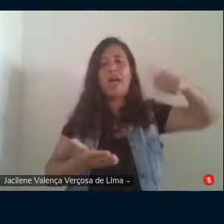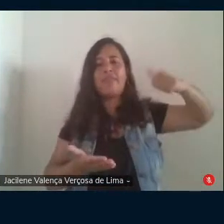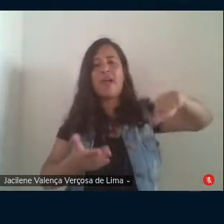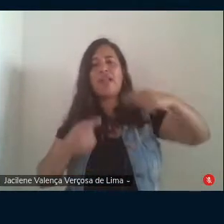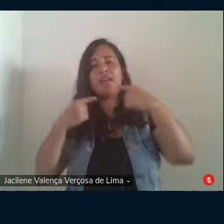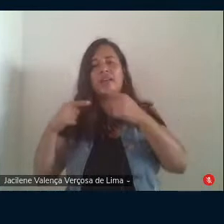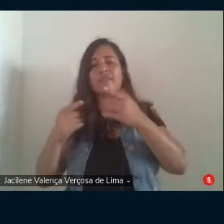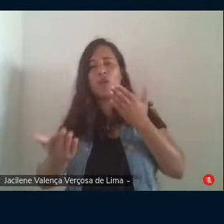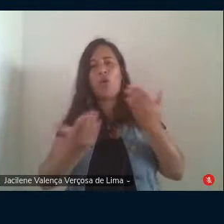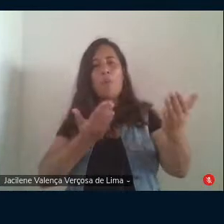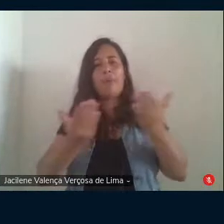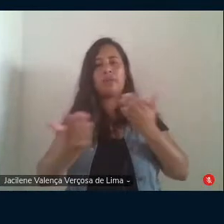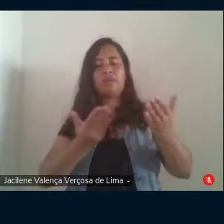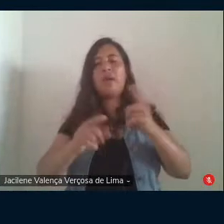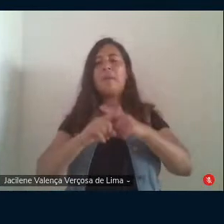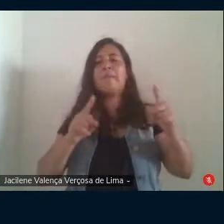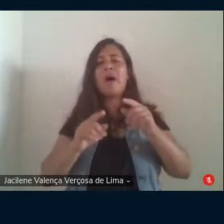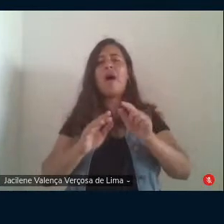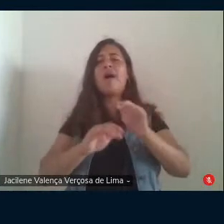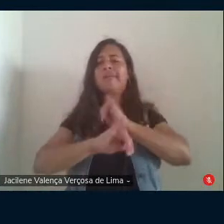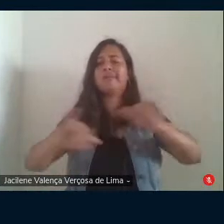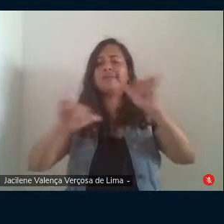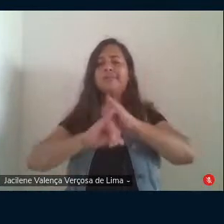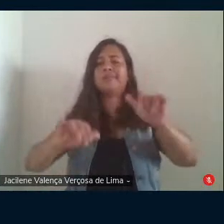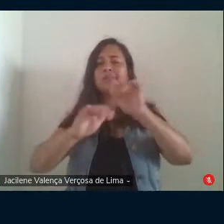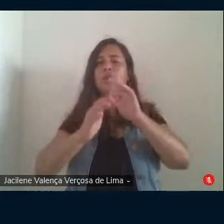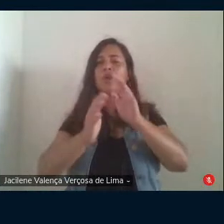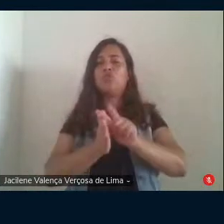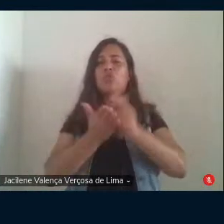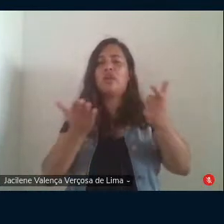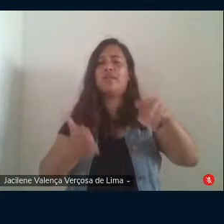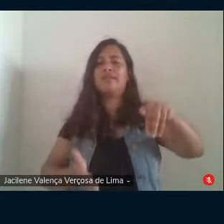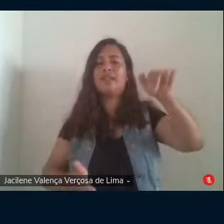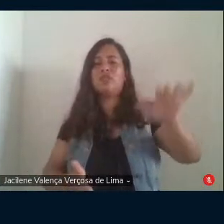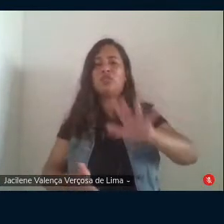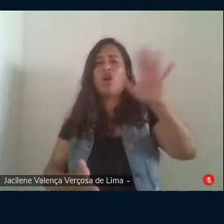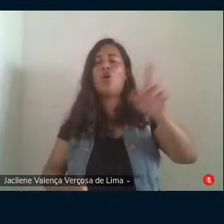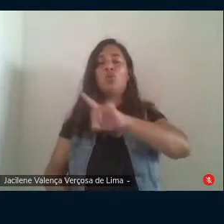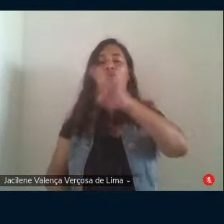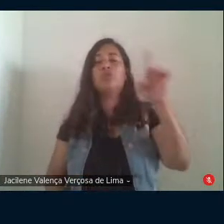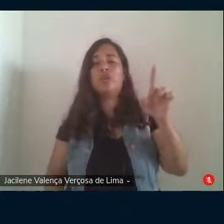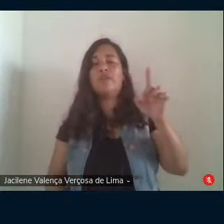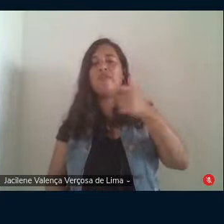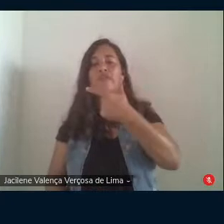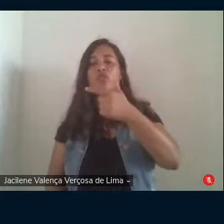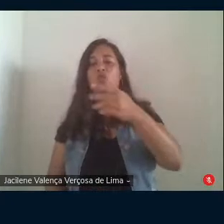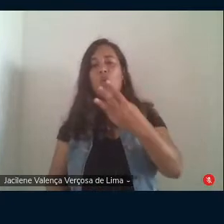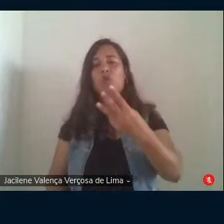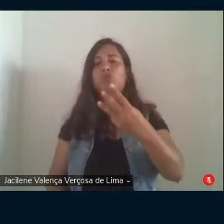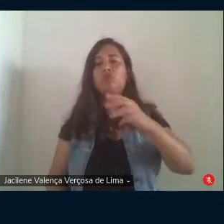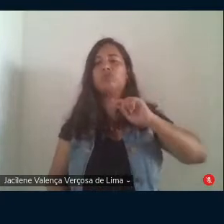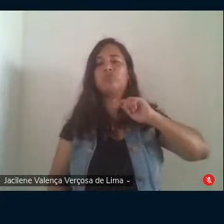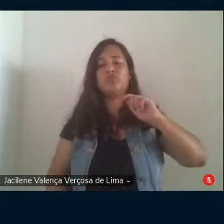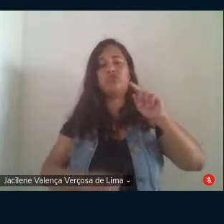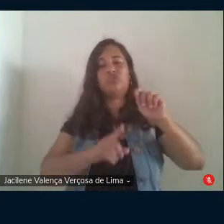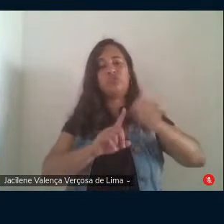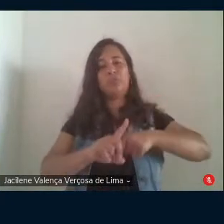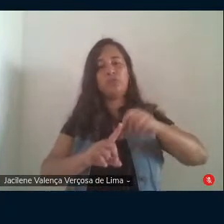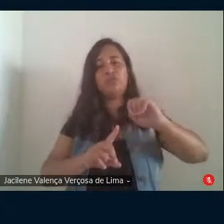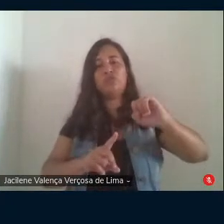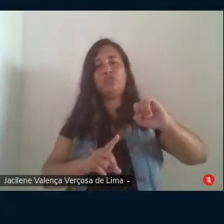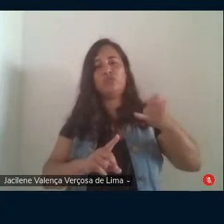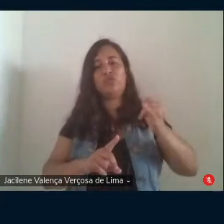e comparativa mas a manchete do jornal nacional do dia 24 de janeiro de 2020 foi abre aspas